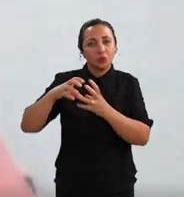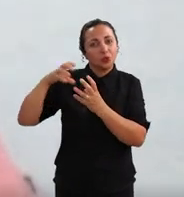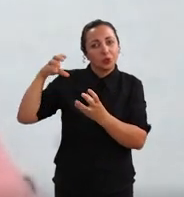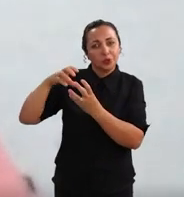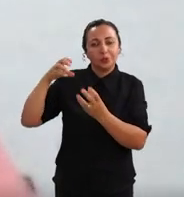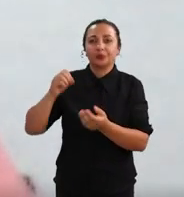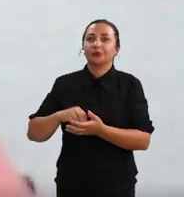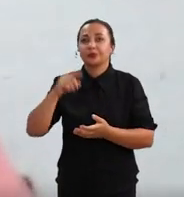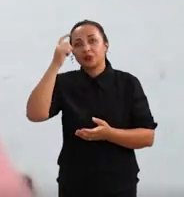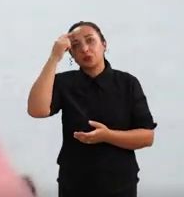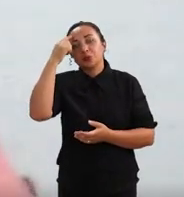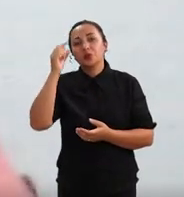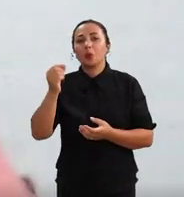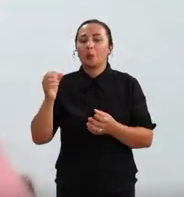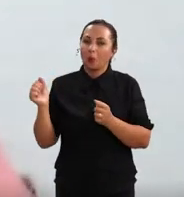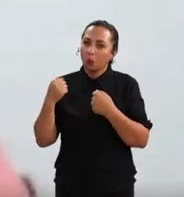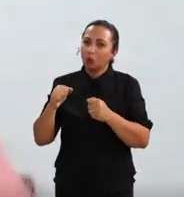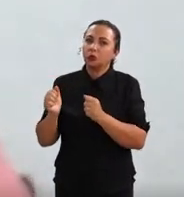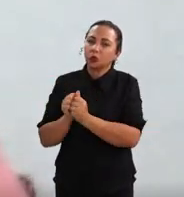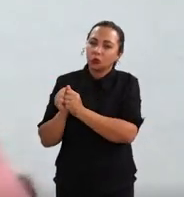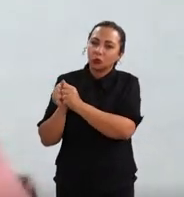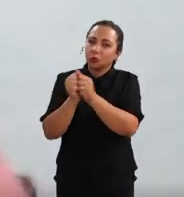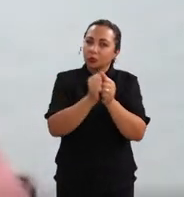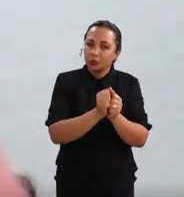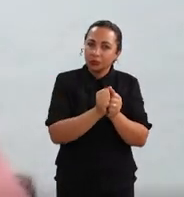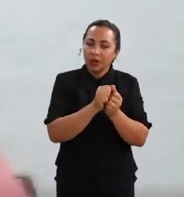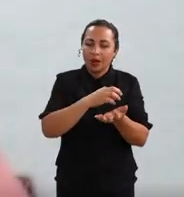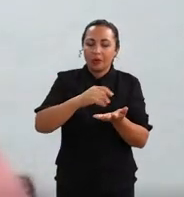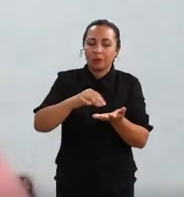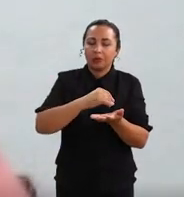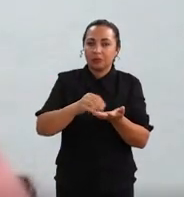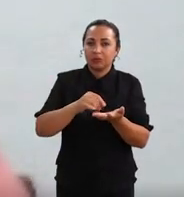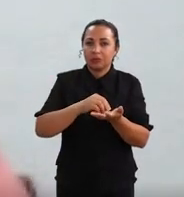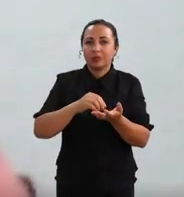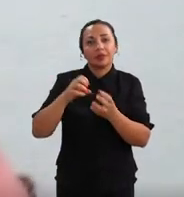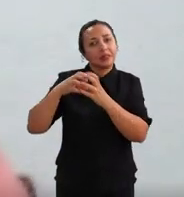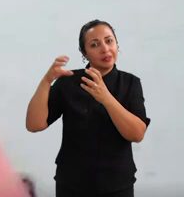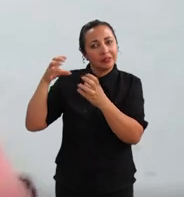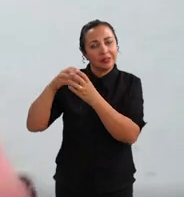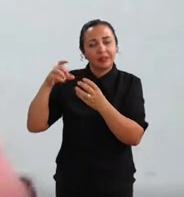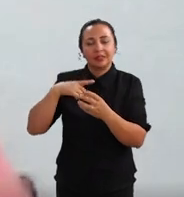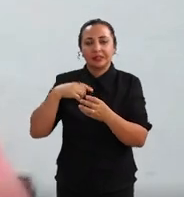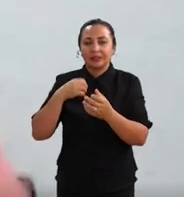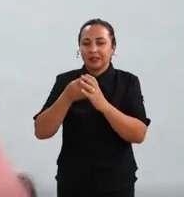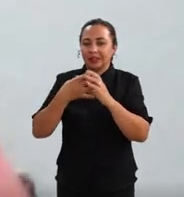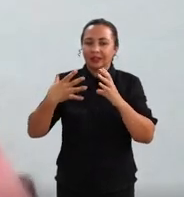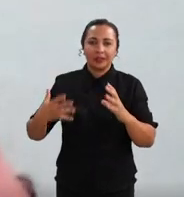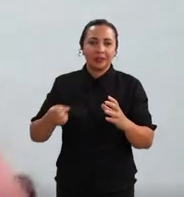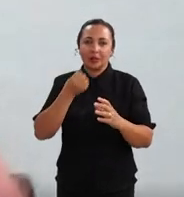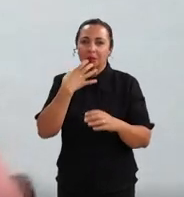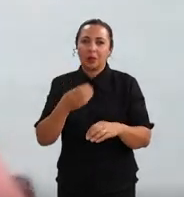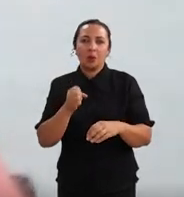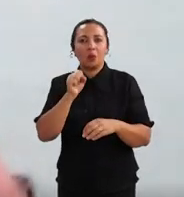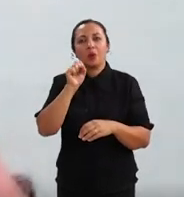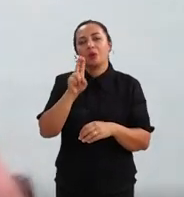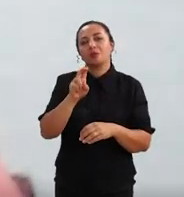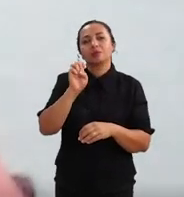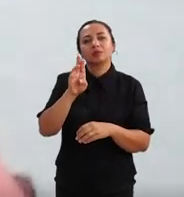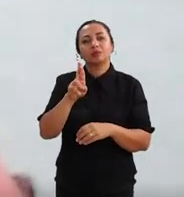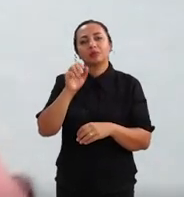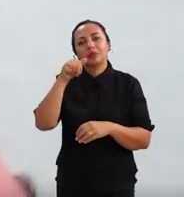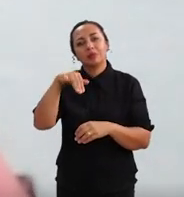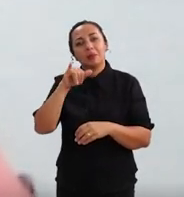Então o que eu pensei? A gente poderia juntar o pó do farelo do cacau, que tem características antioxidantes, teobromina, que